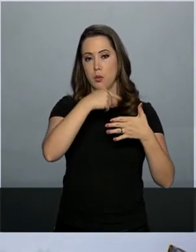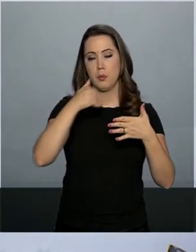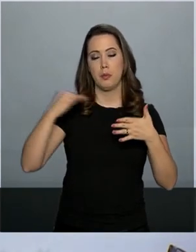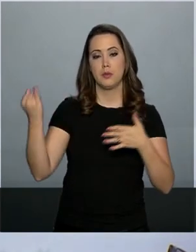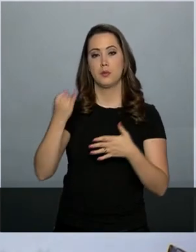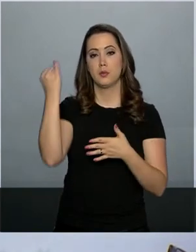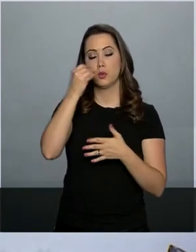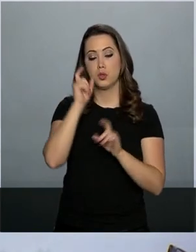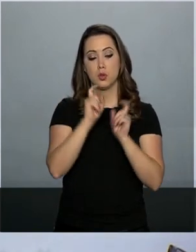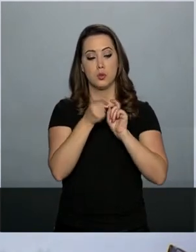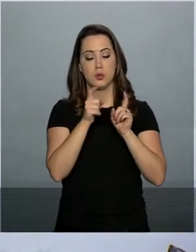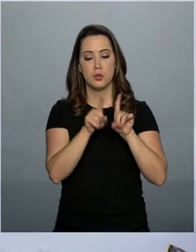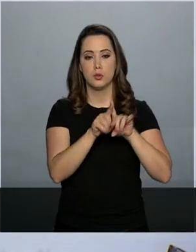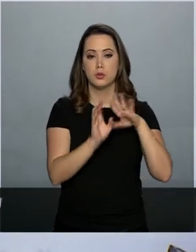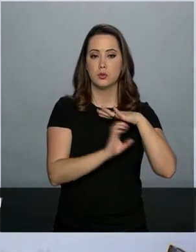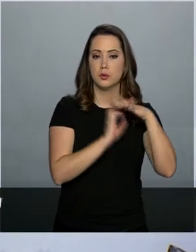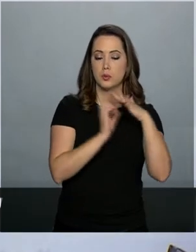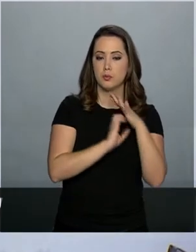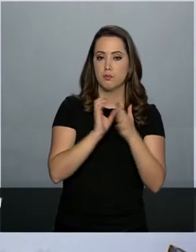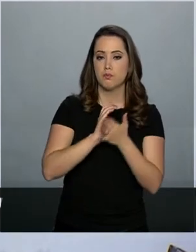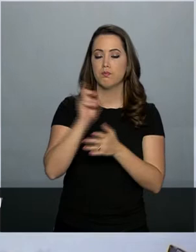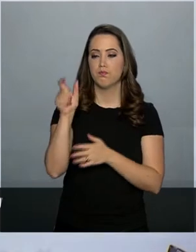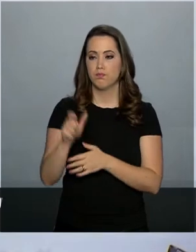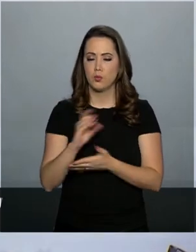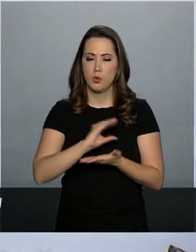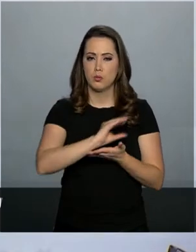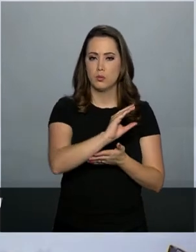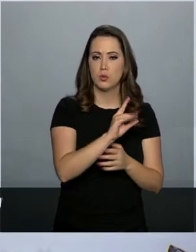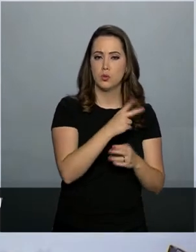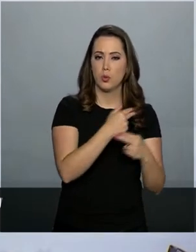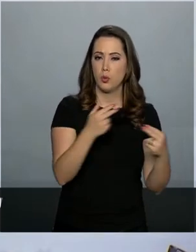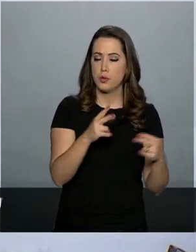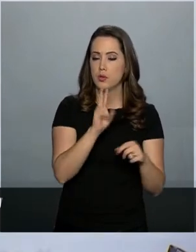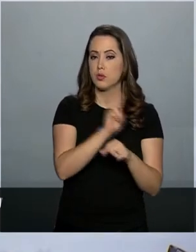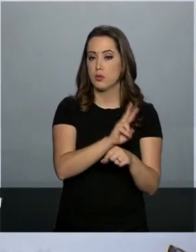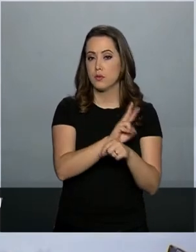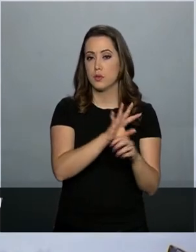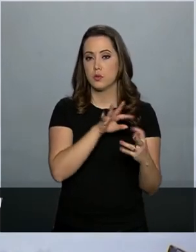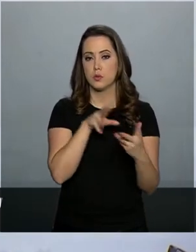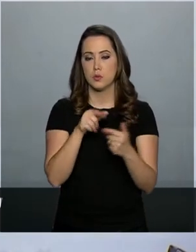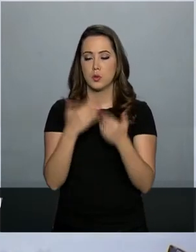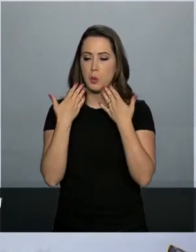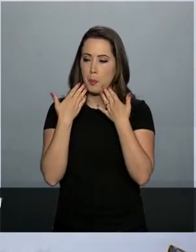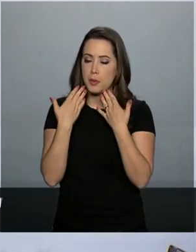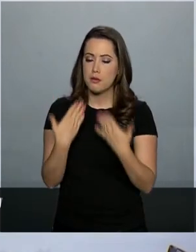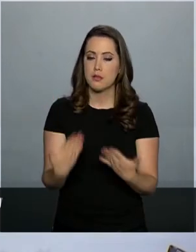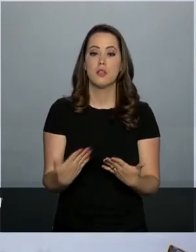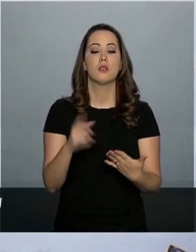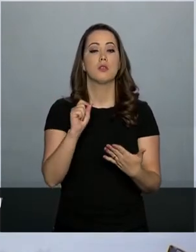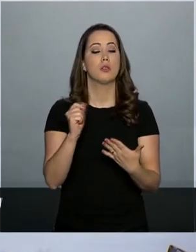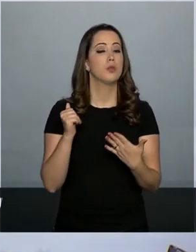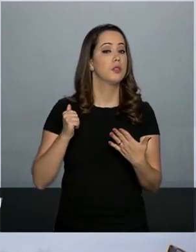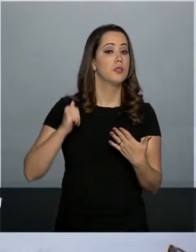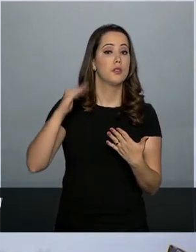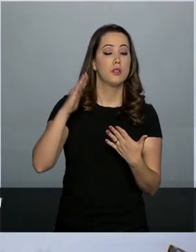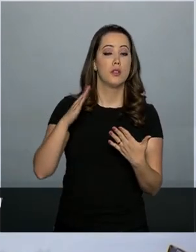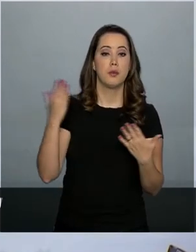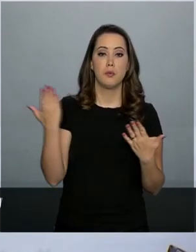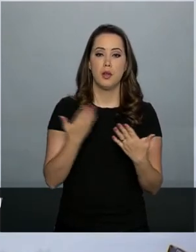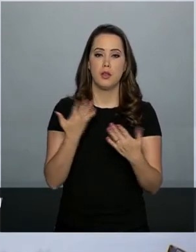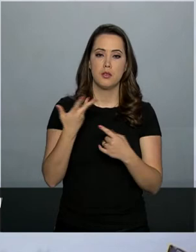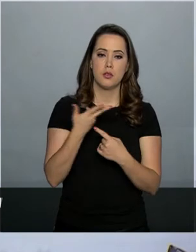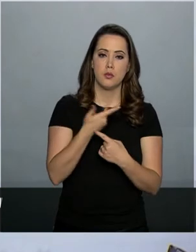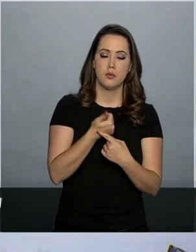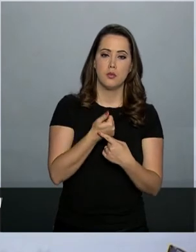empresários e investidores dos negócios de defesa do mundo, expondo o que existe no estado da